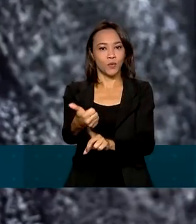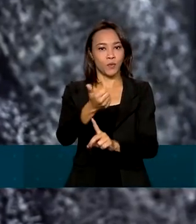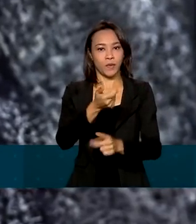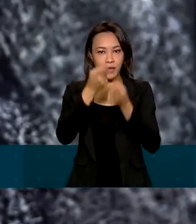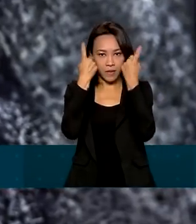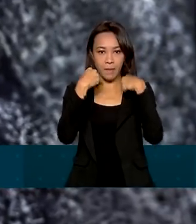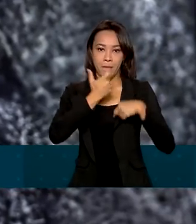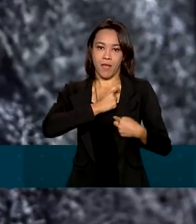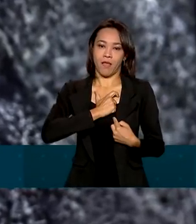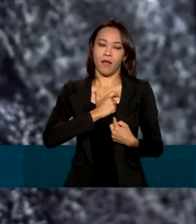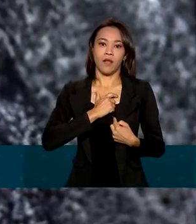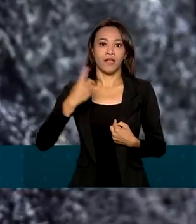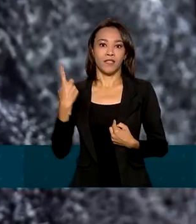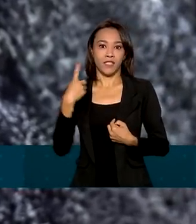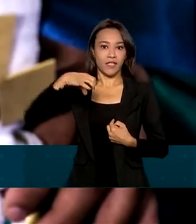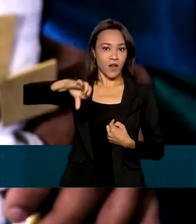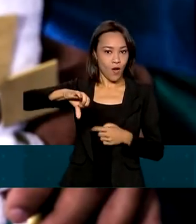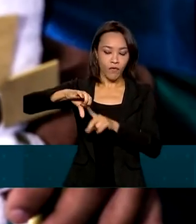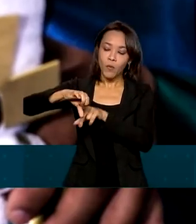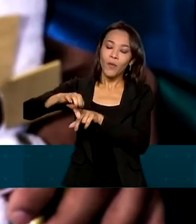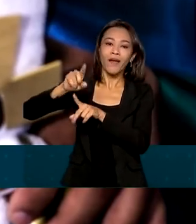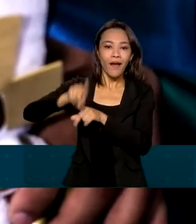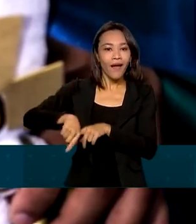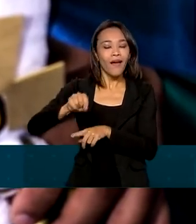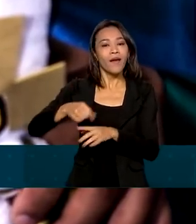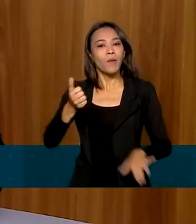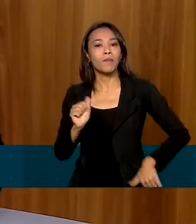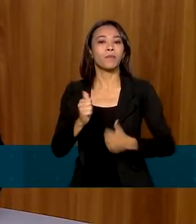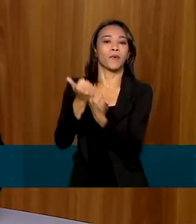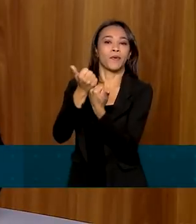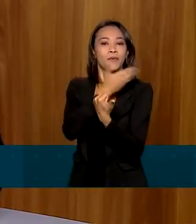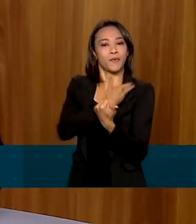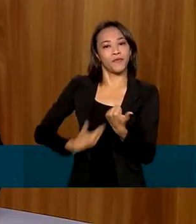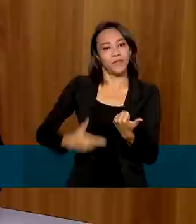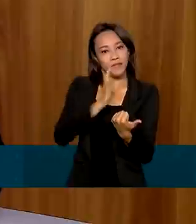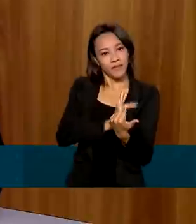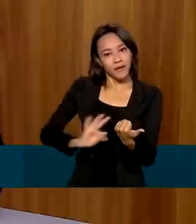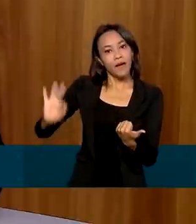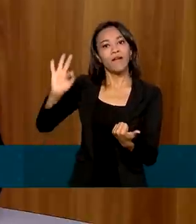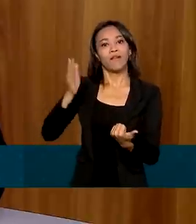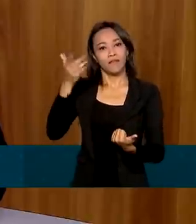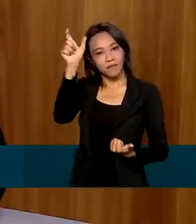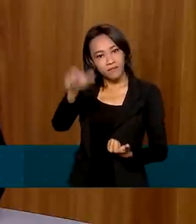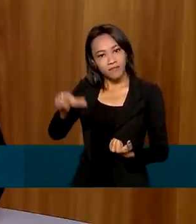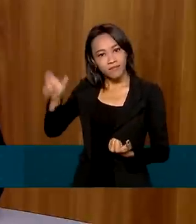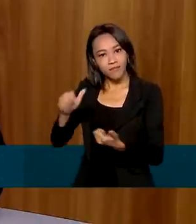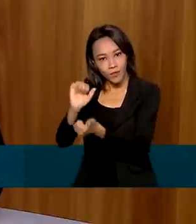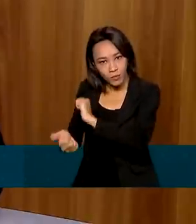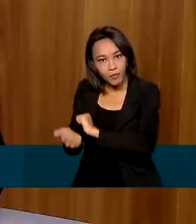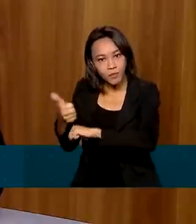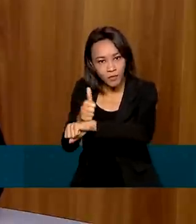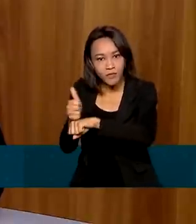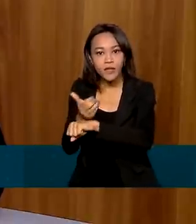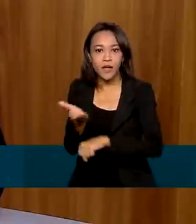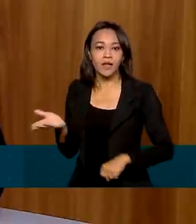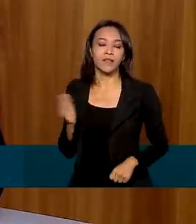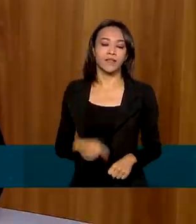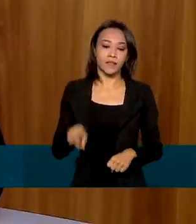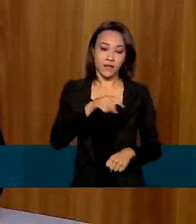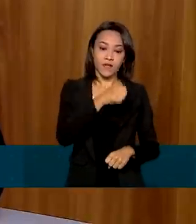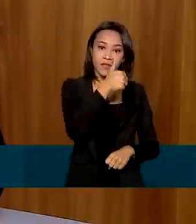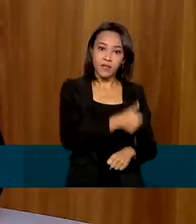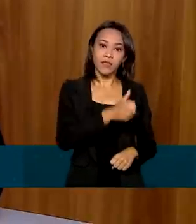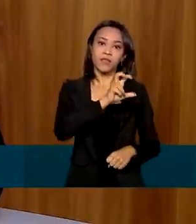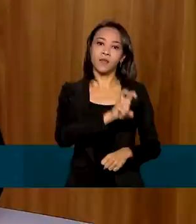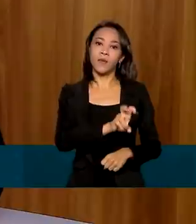19 delas tiveram a marca do Bolsa Atleta. Nesse último ciclo olímpico, foram mais de 750 milhões de